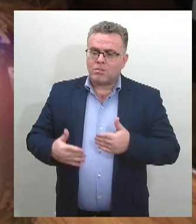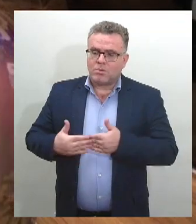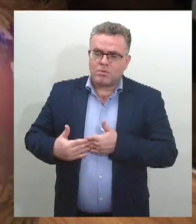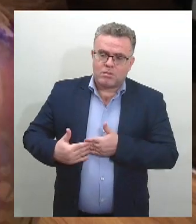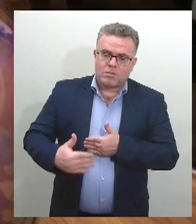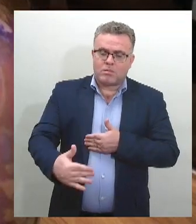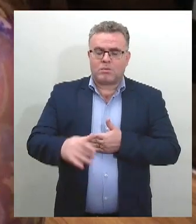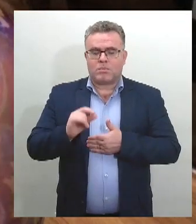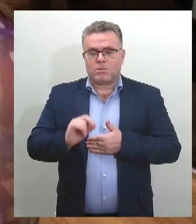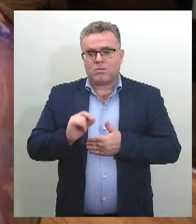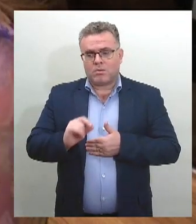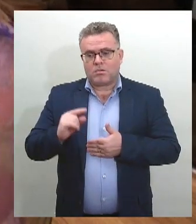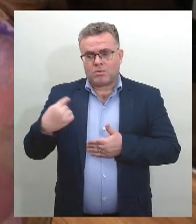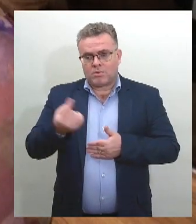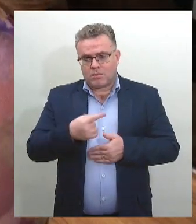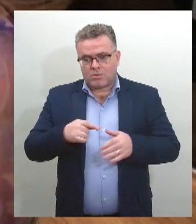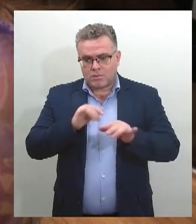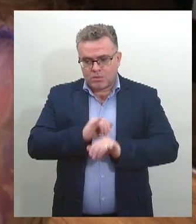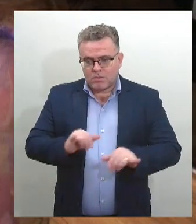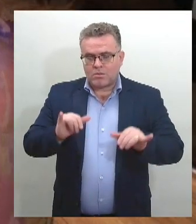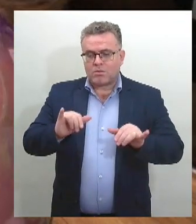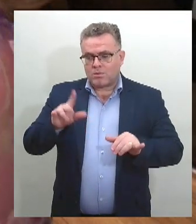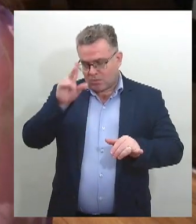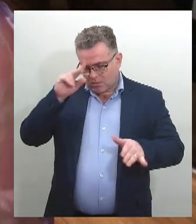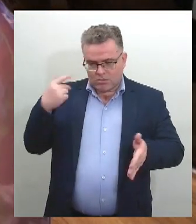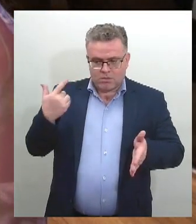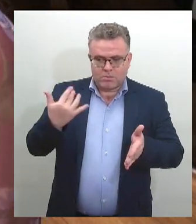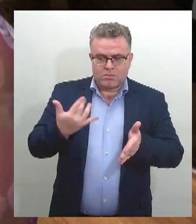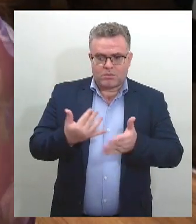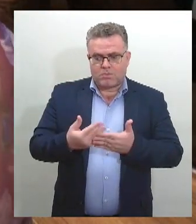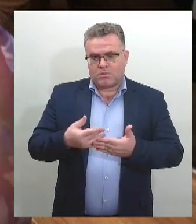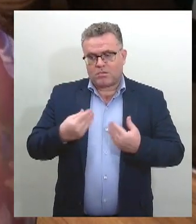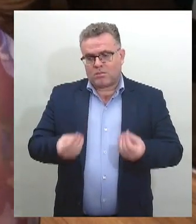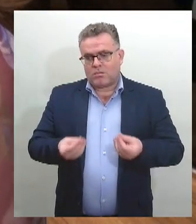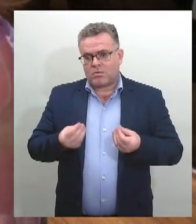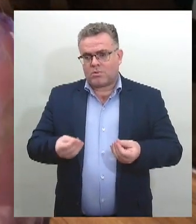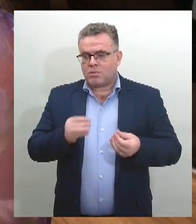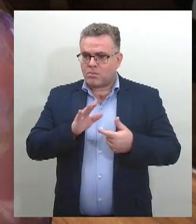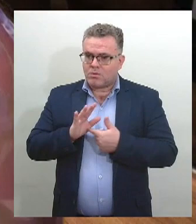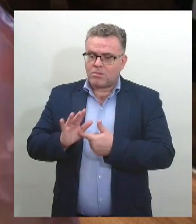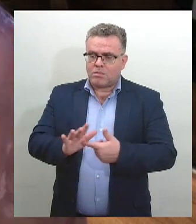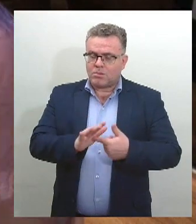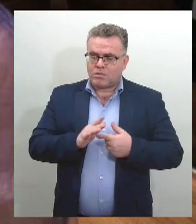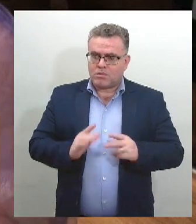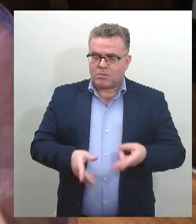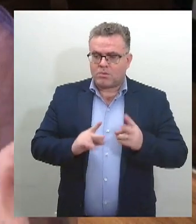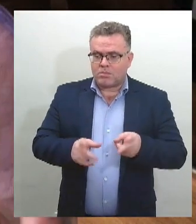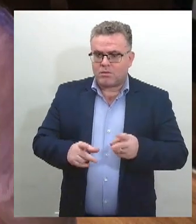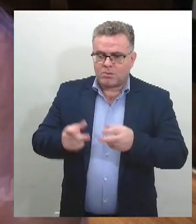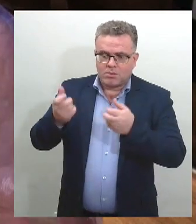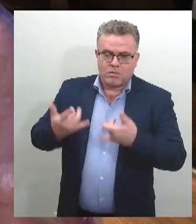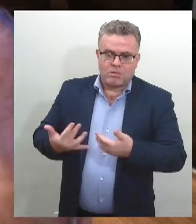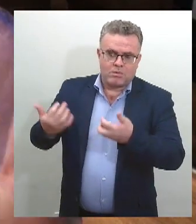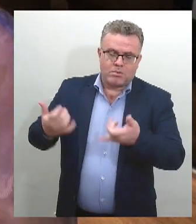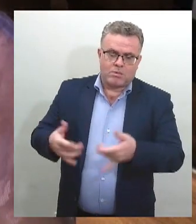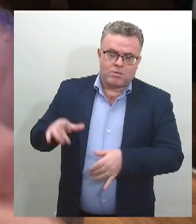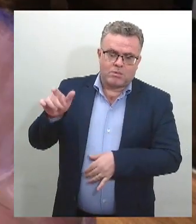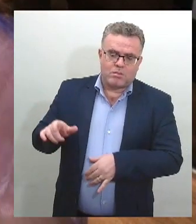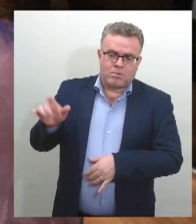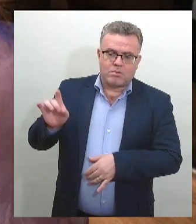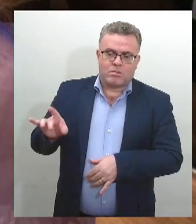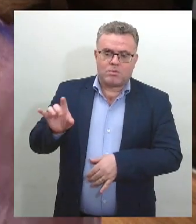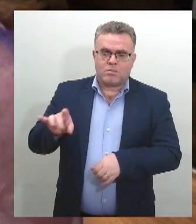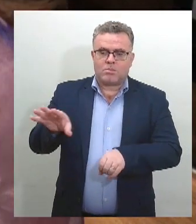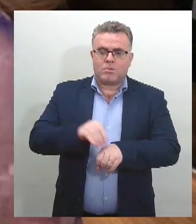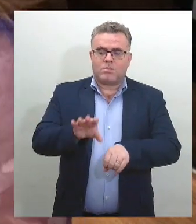fazer essa retrospectiva histórica e trazer essas falas de apoio e também